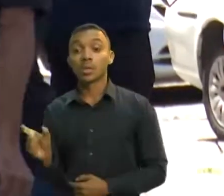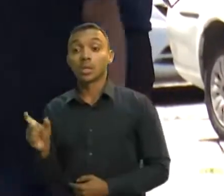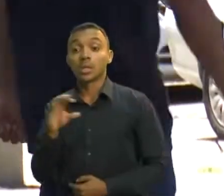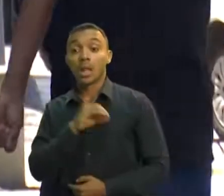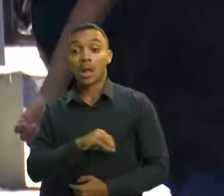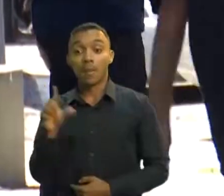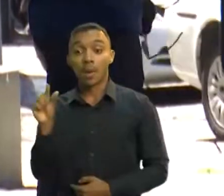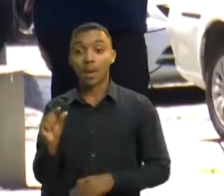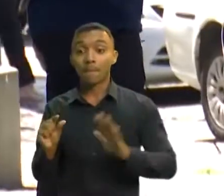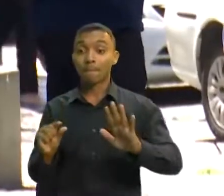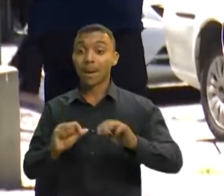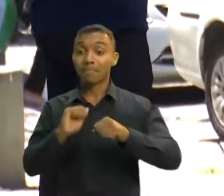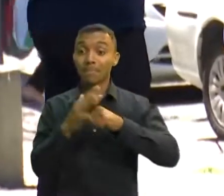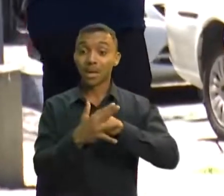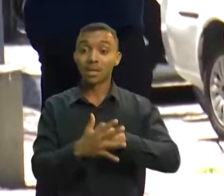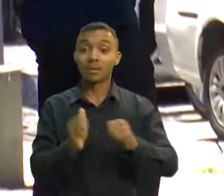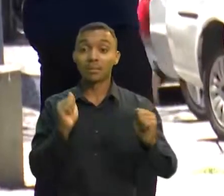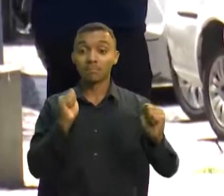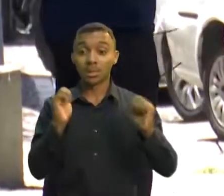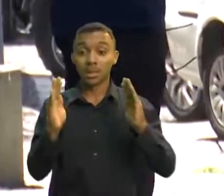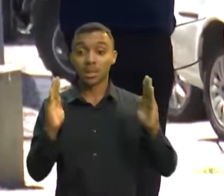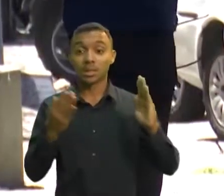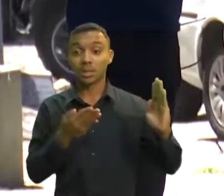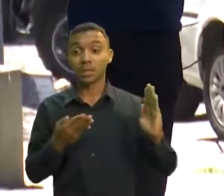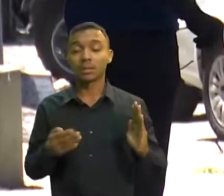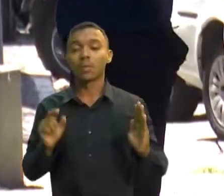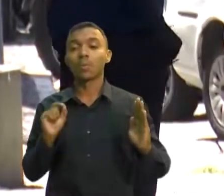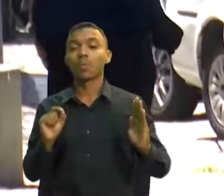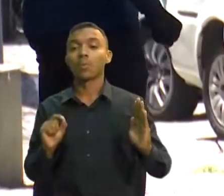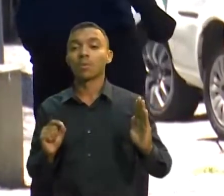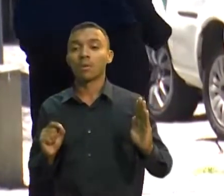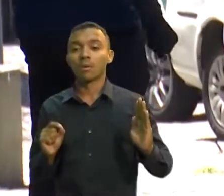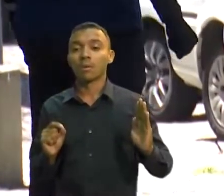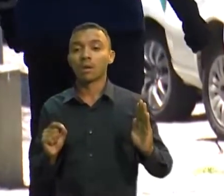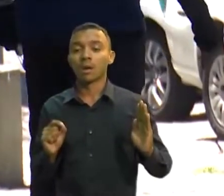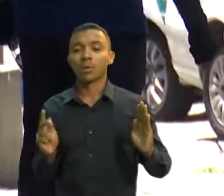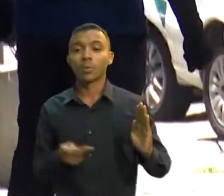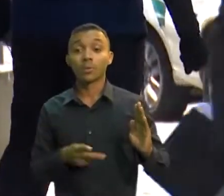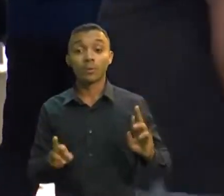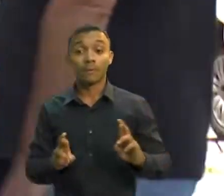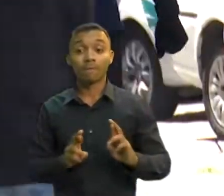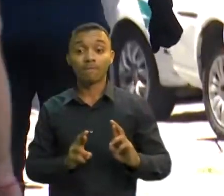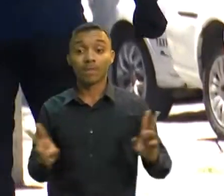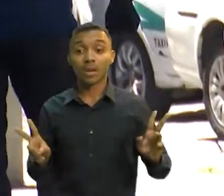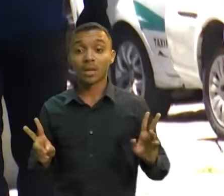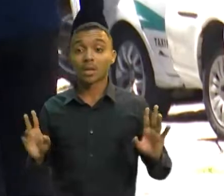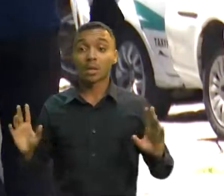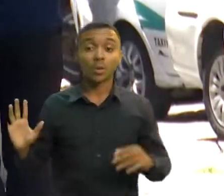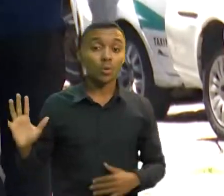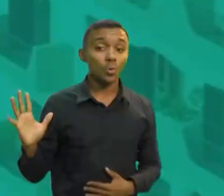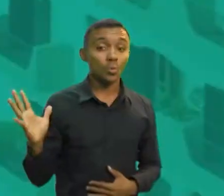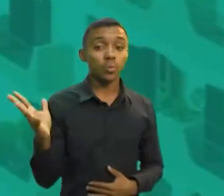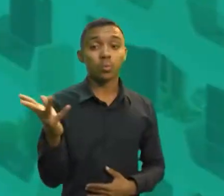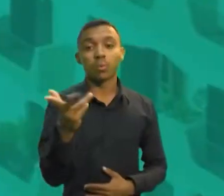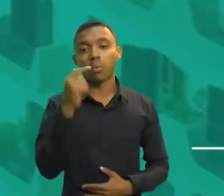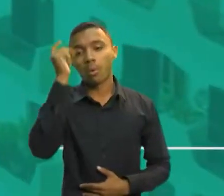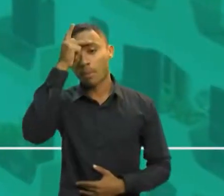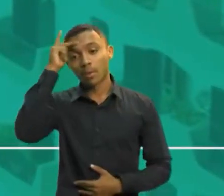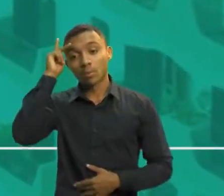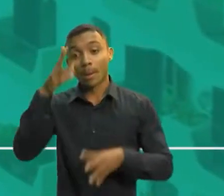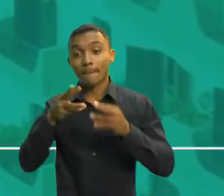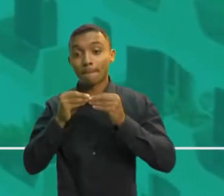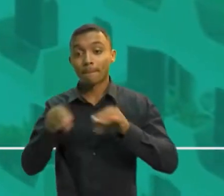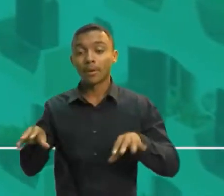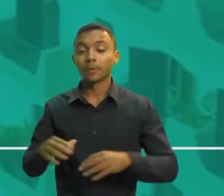pandemia de Covid-19 produziu um fenômeno incomum e afetou todas as camadas sociais. Os mais